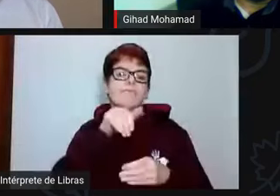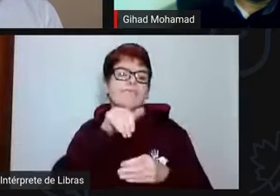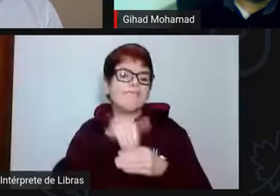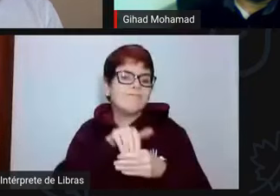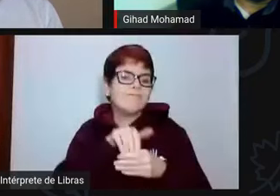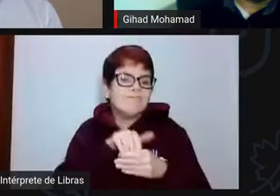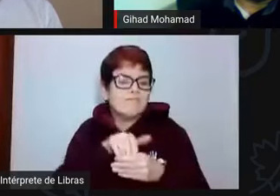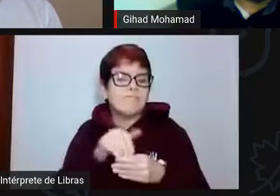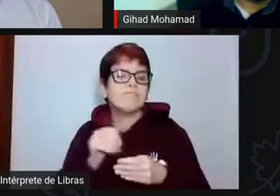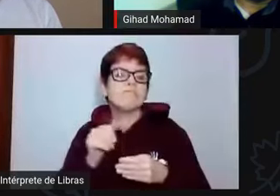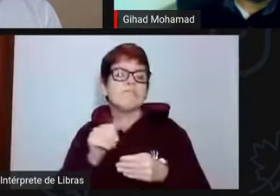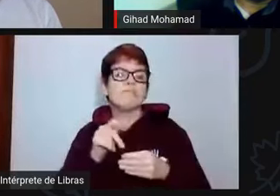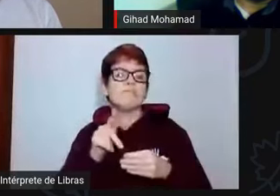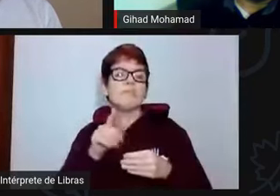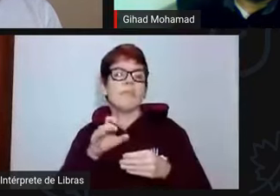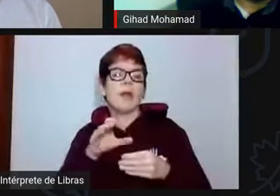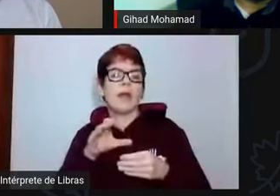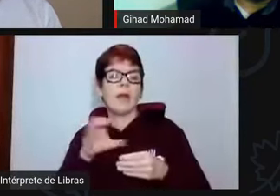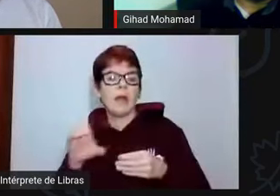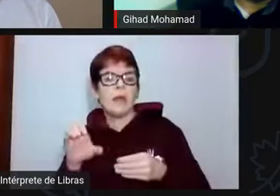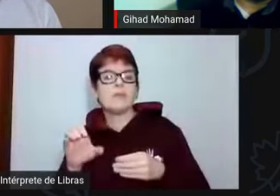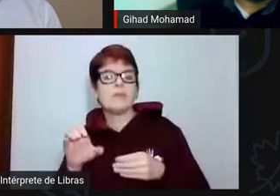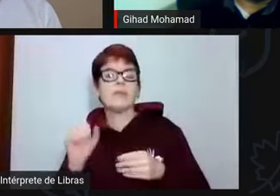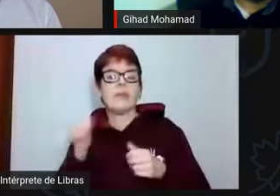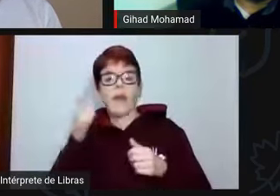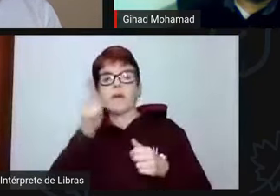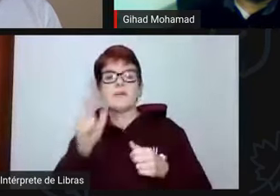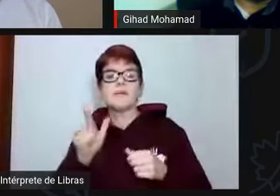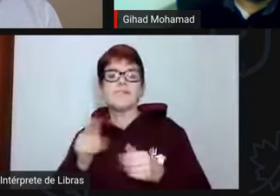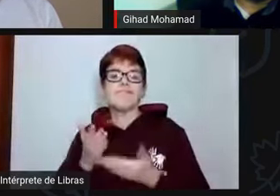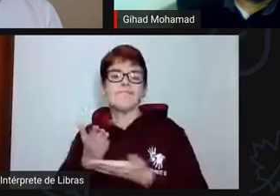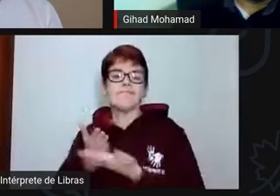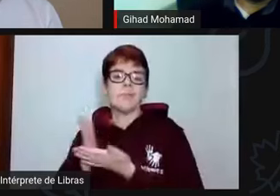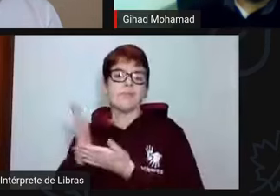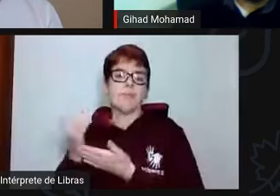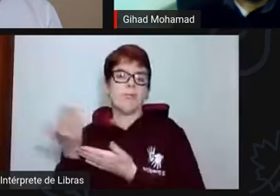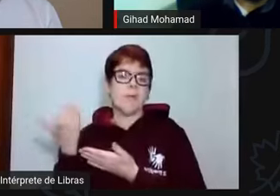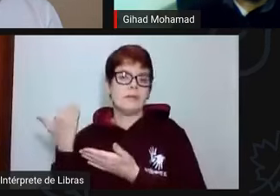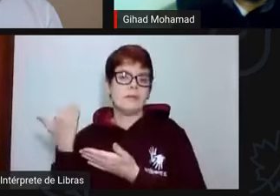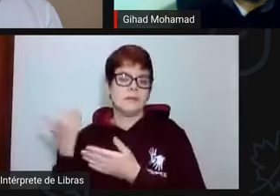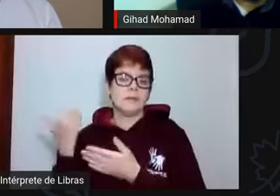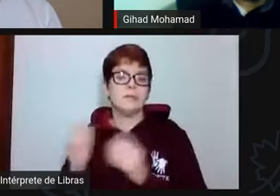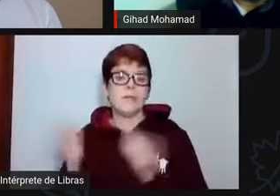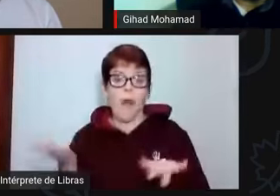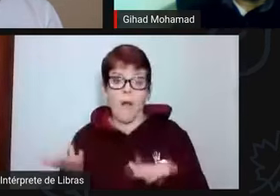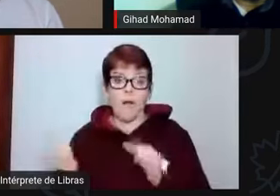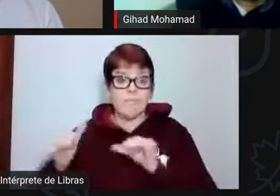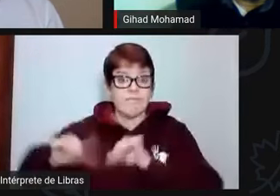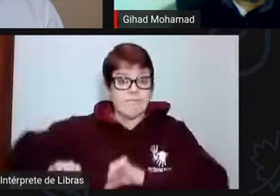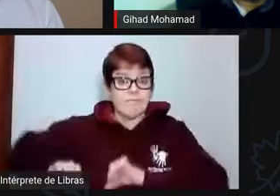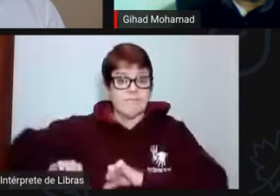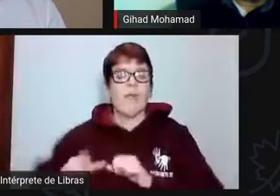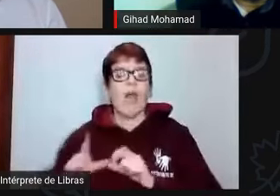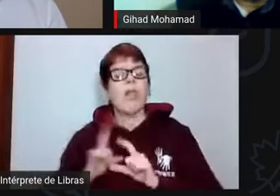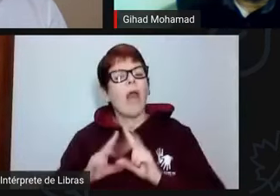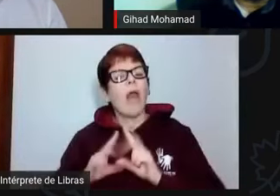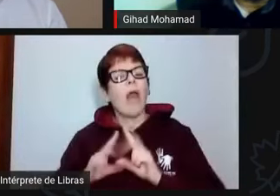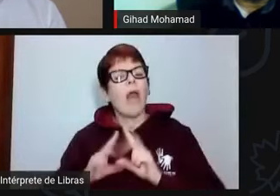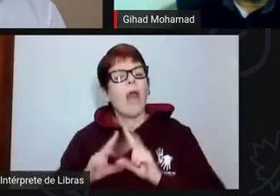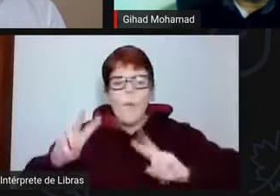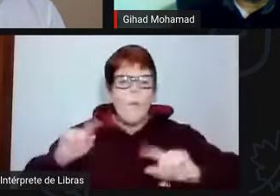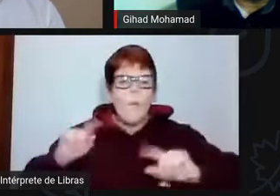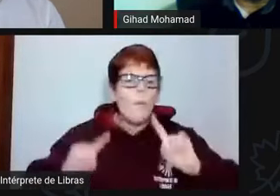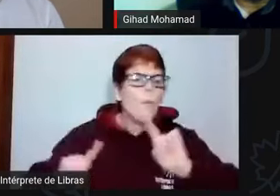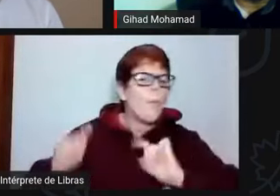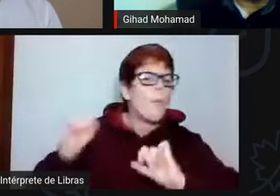aquele movimento que levou à aprovação da PEC no teto. Tenho alguma expectativa também que